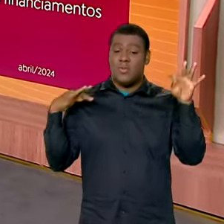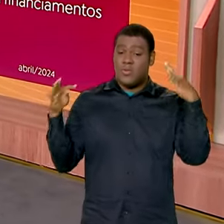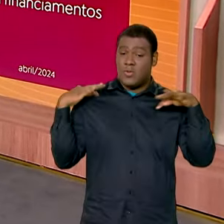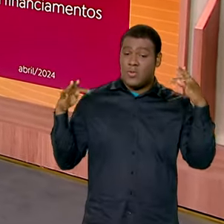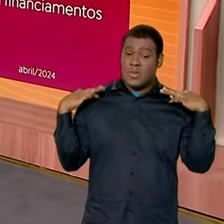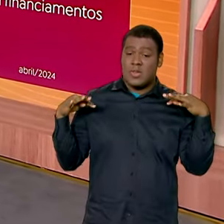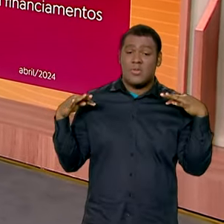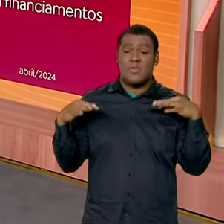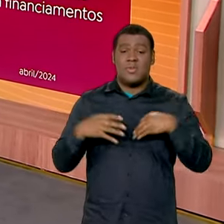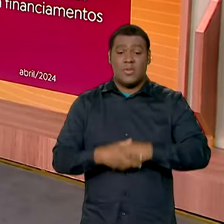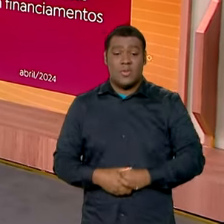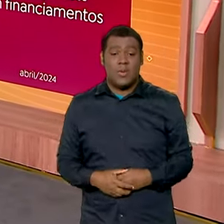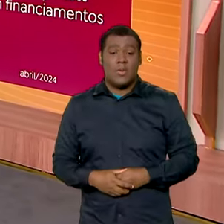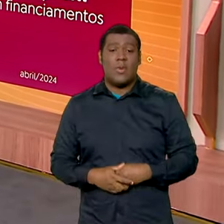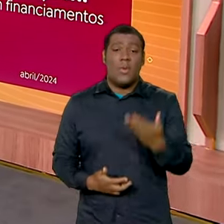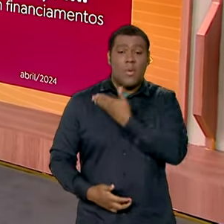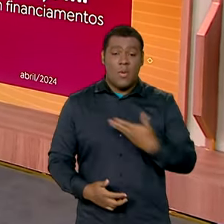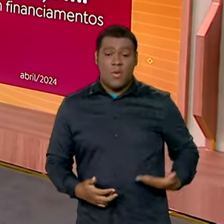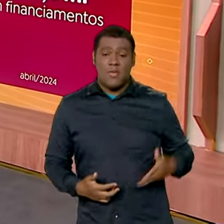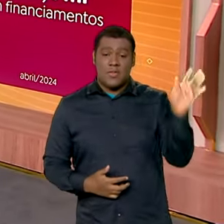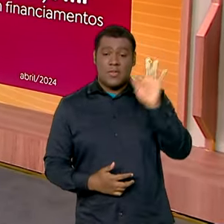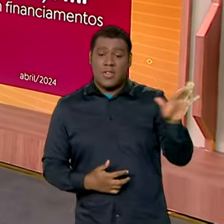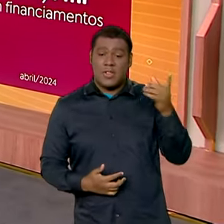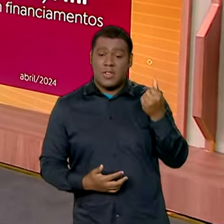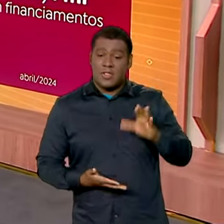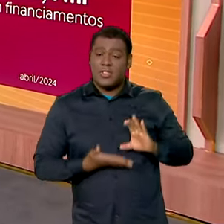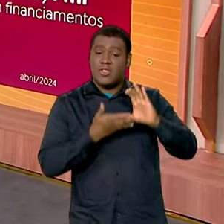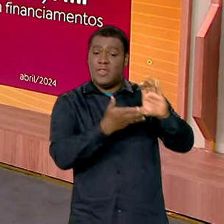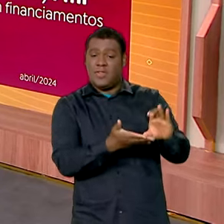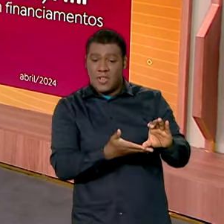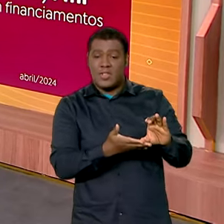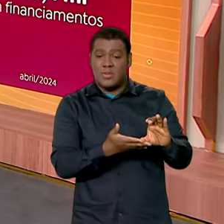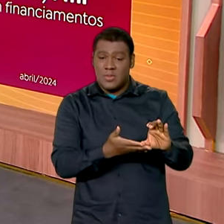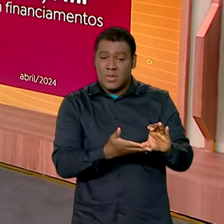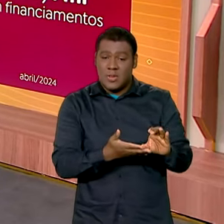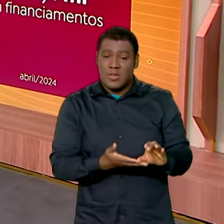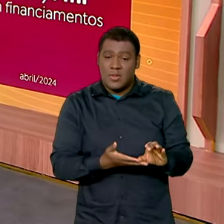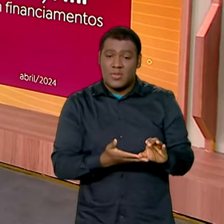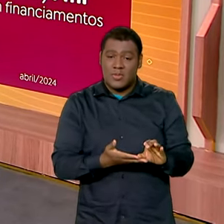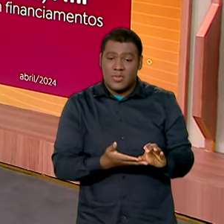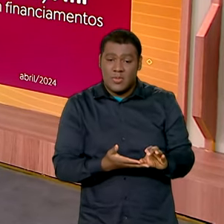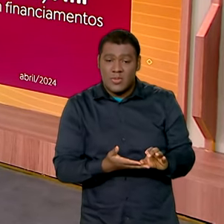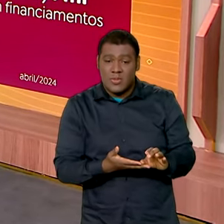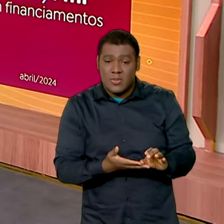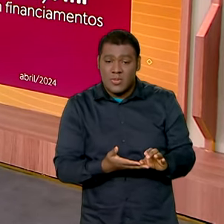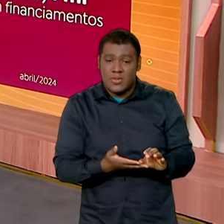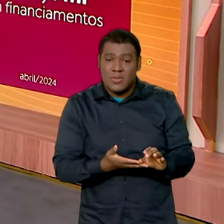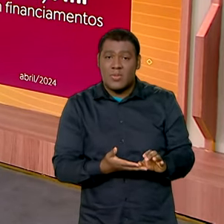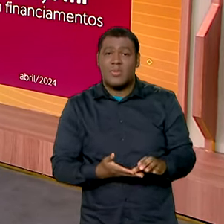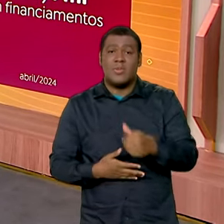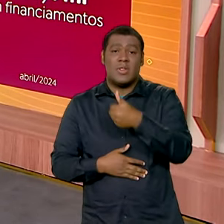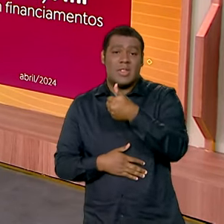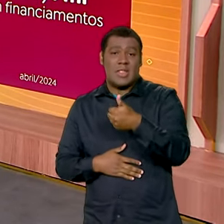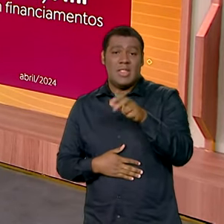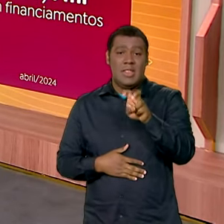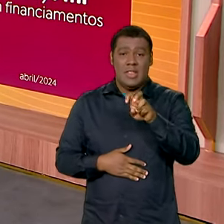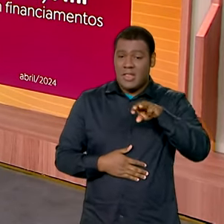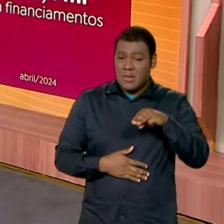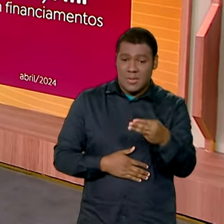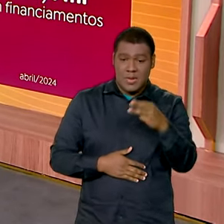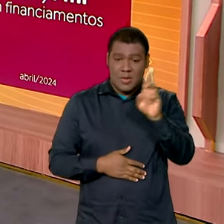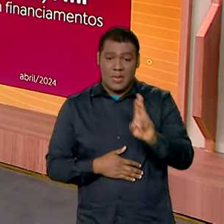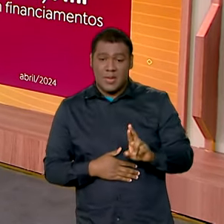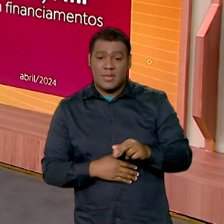liberados para empreendimentos turísticos via Fungetour, pouco mais de 15 milhões de reais.